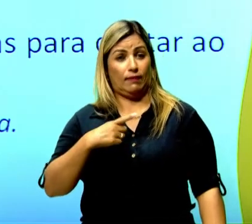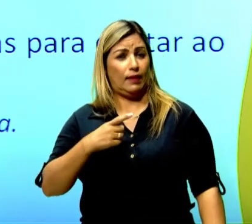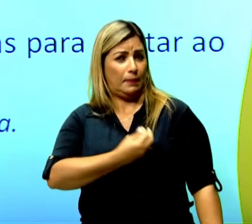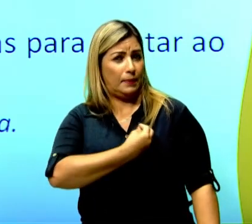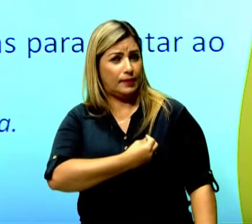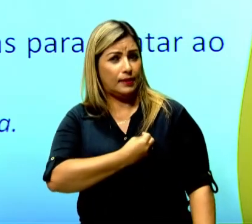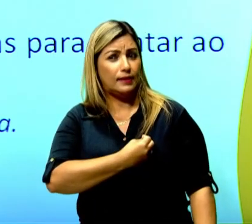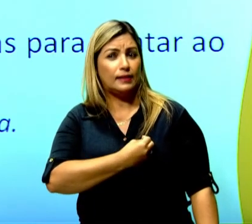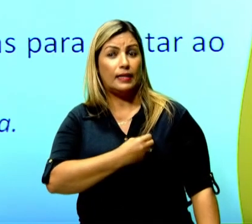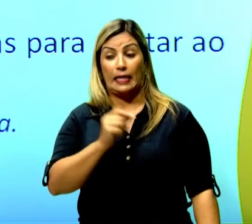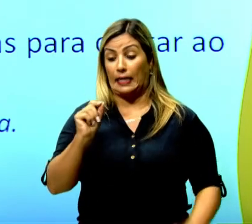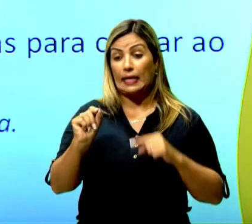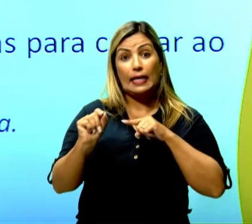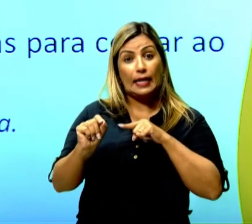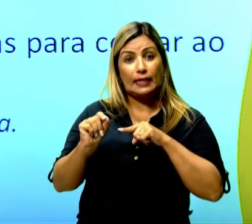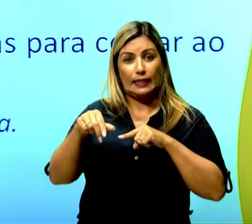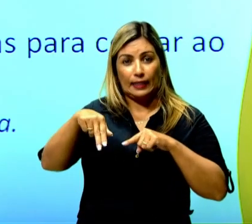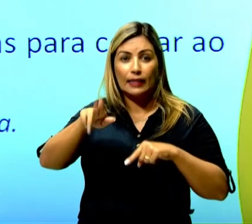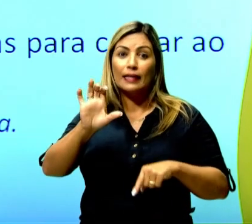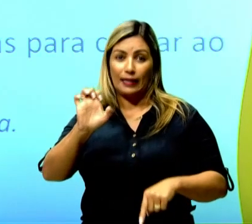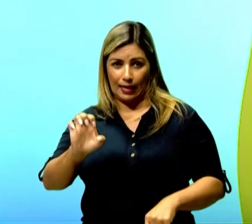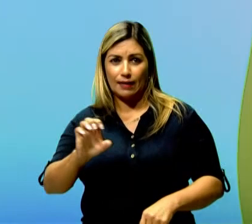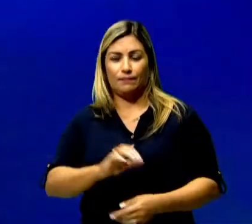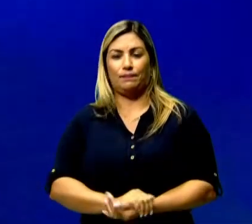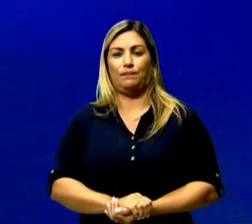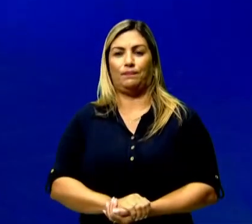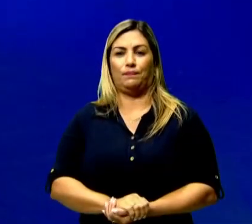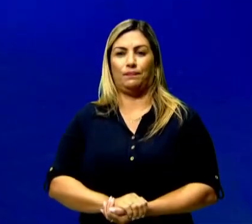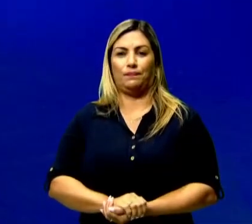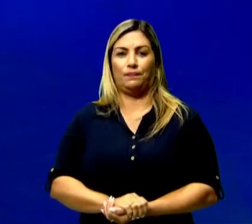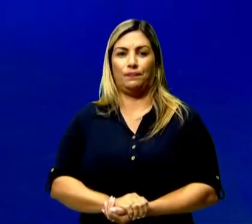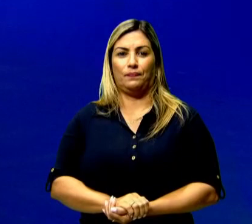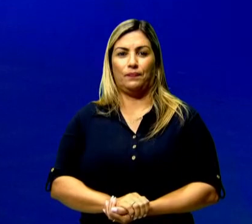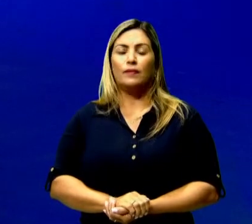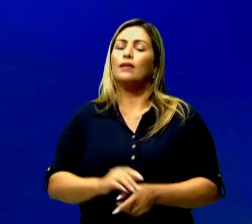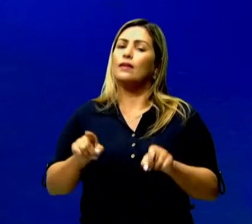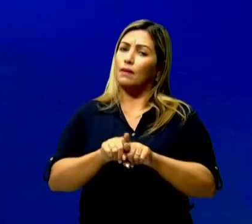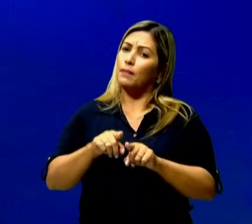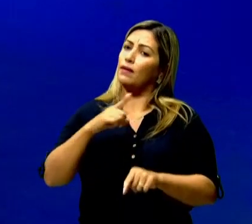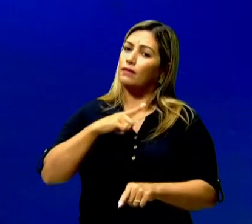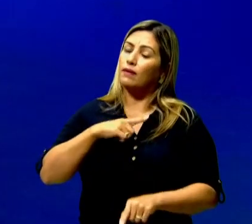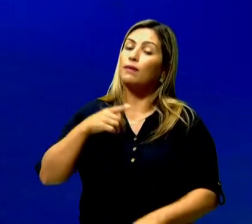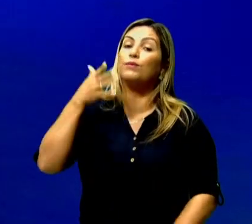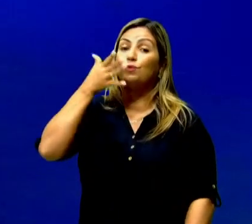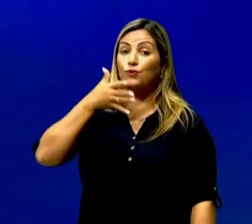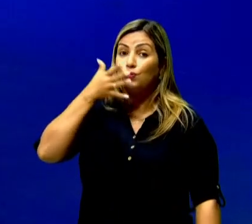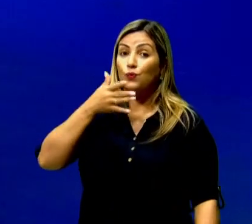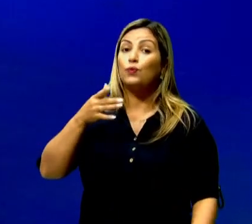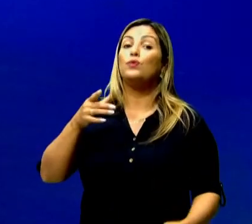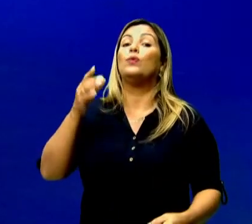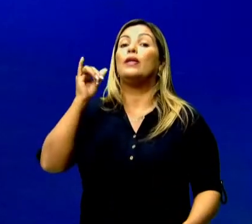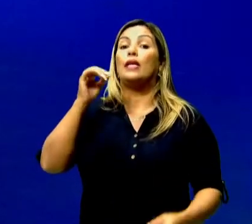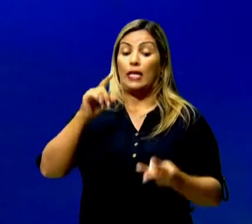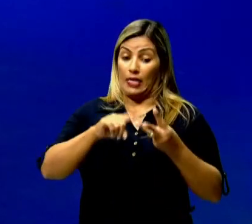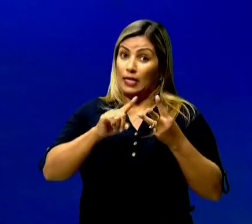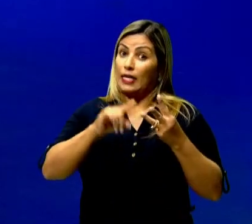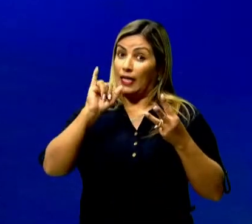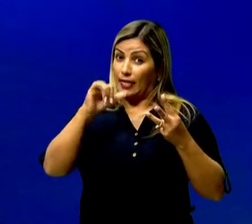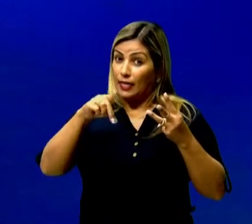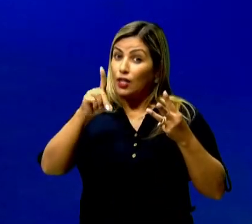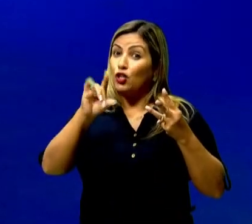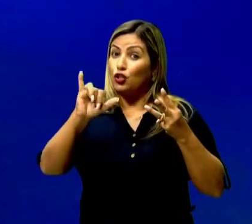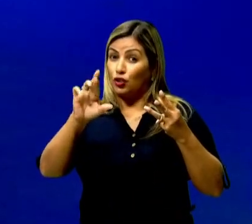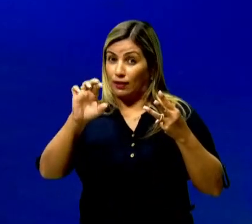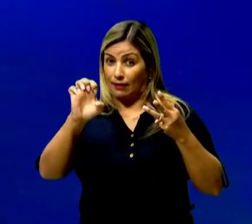desse que aqui, tá bom? E nós temos também o discurso indireto livre e